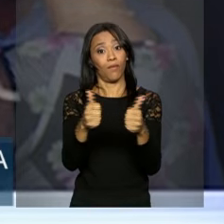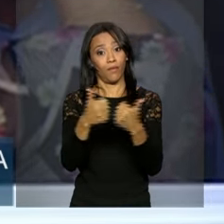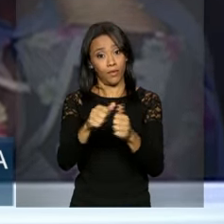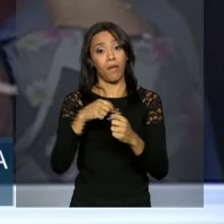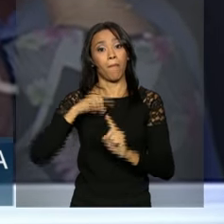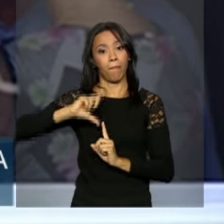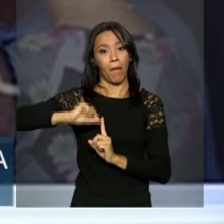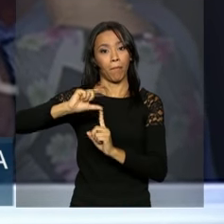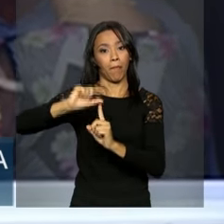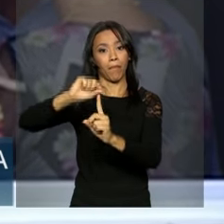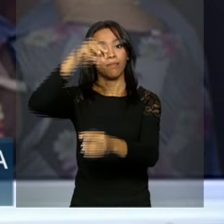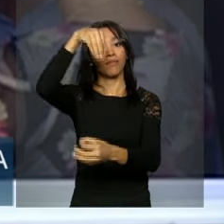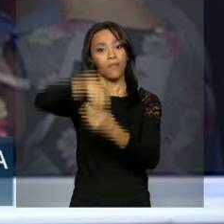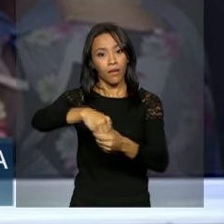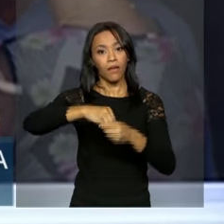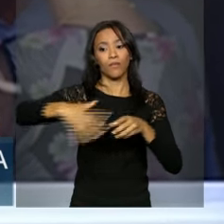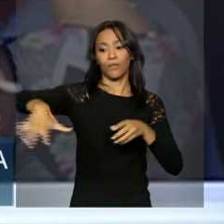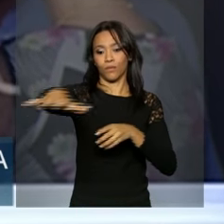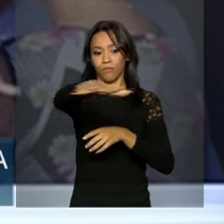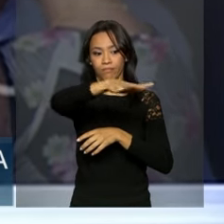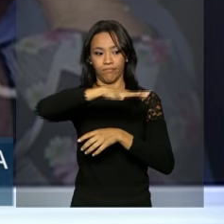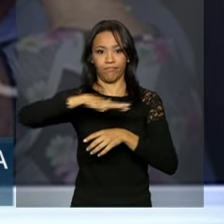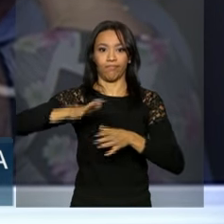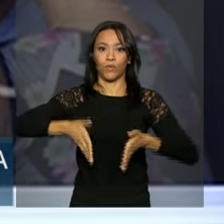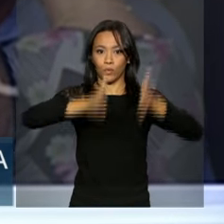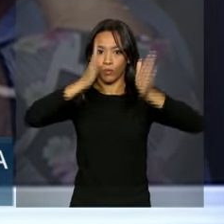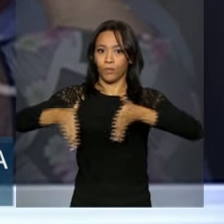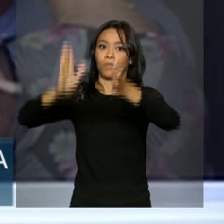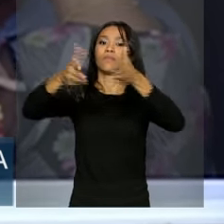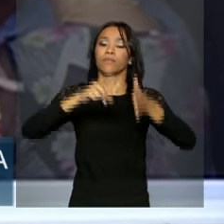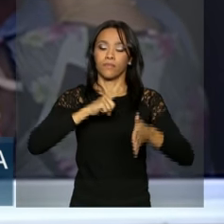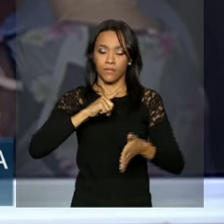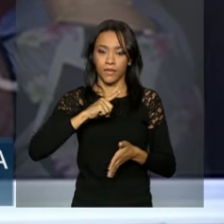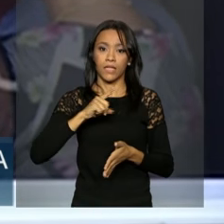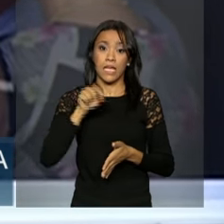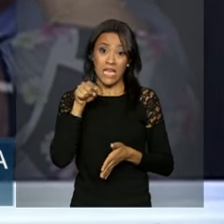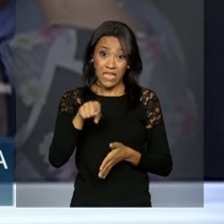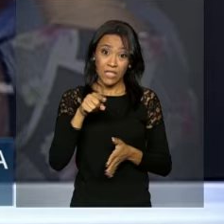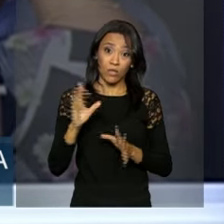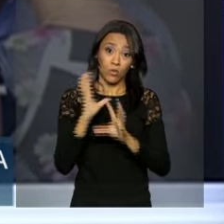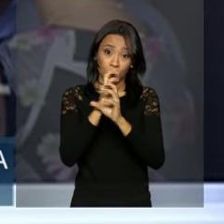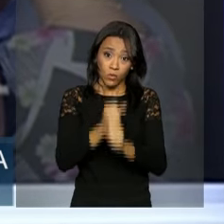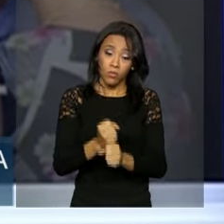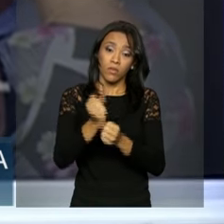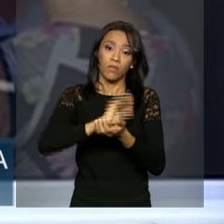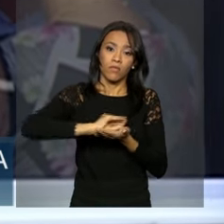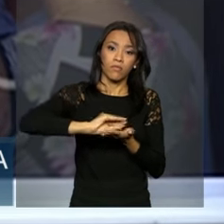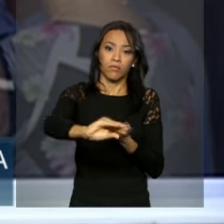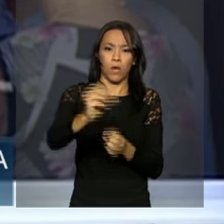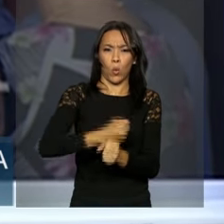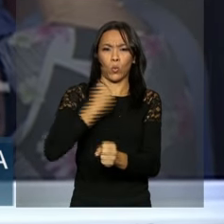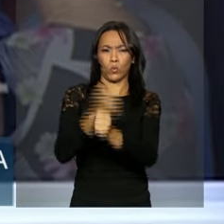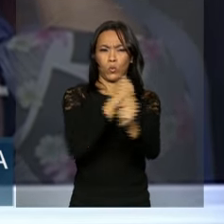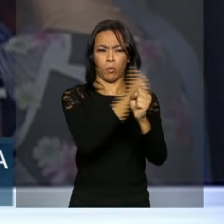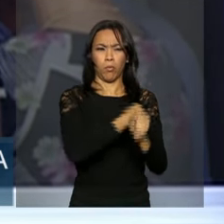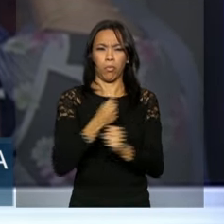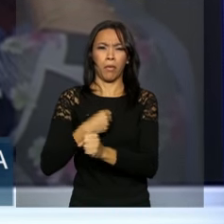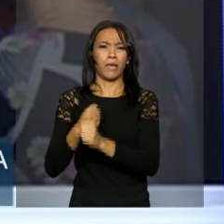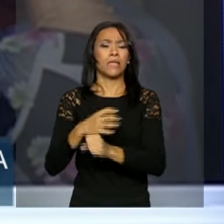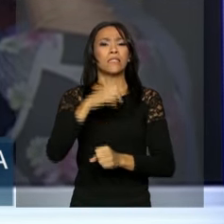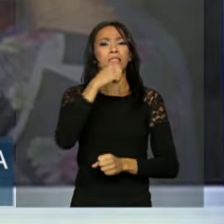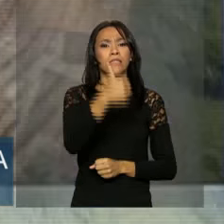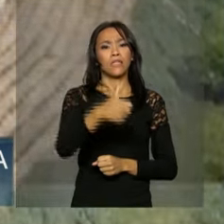paradas de ônibus dentro do próprio condomínio. O investimento para a construção desse condomínio, onde a presidenta Dilma está, foi de